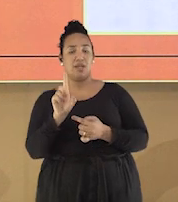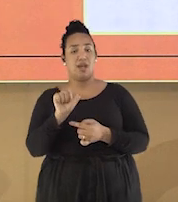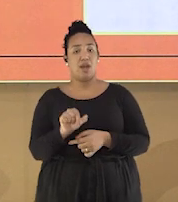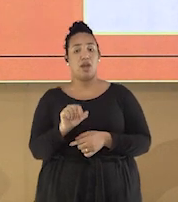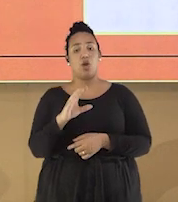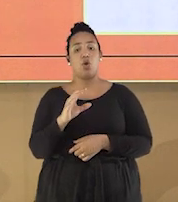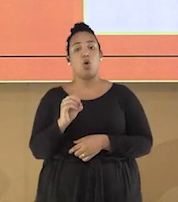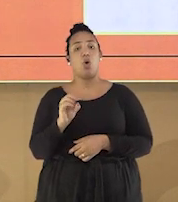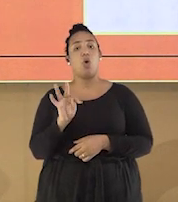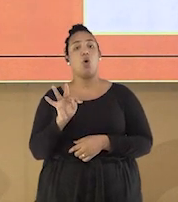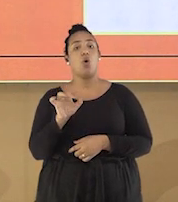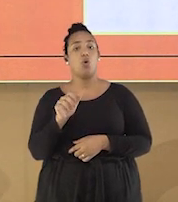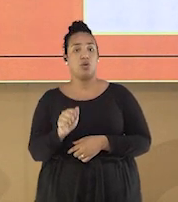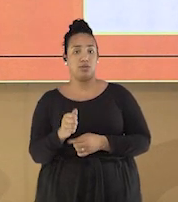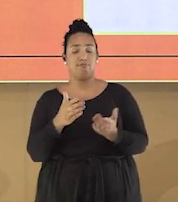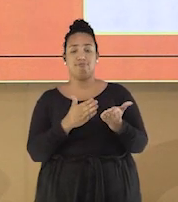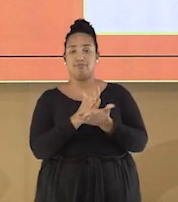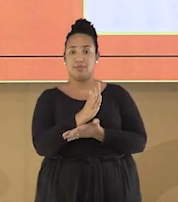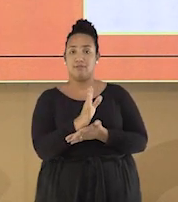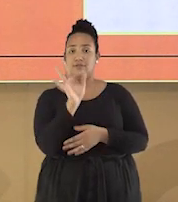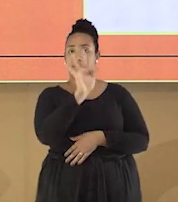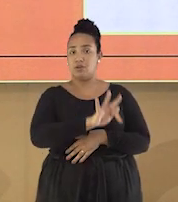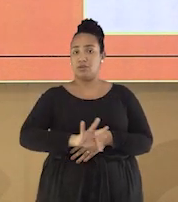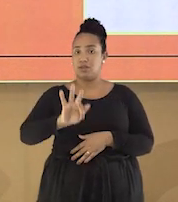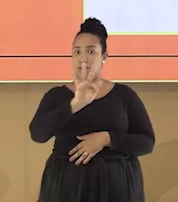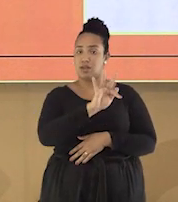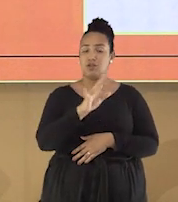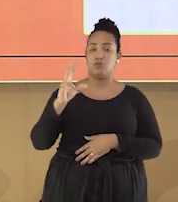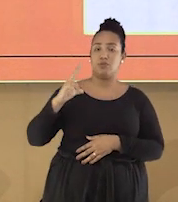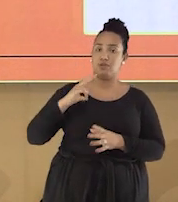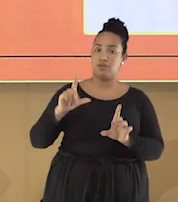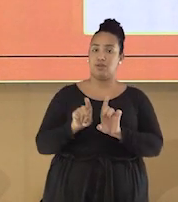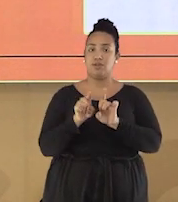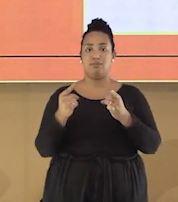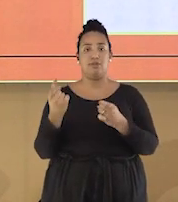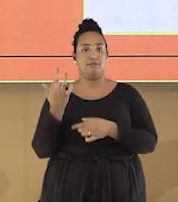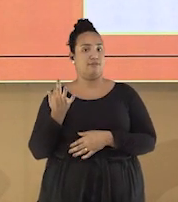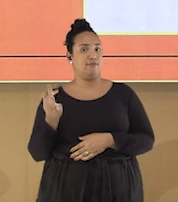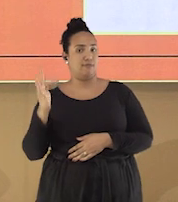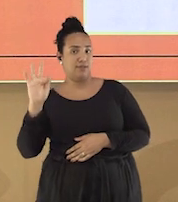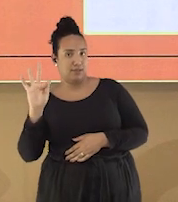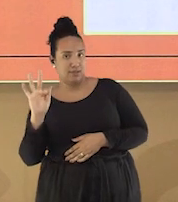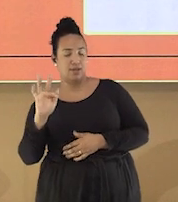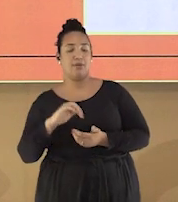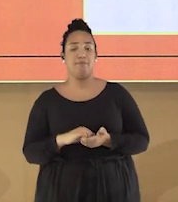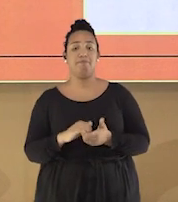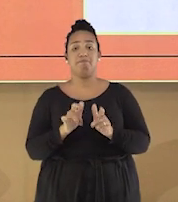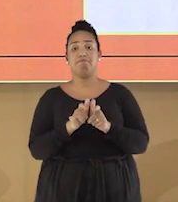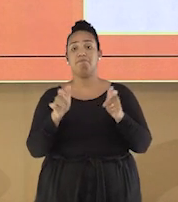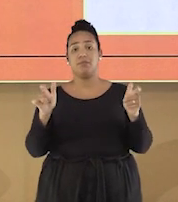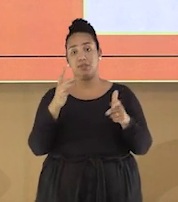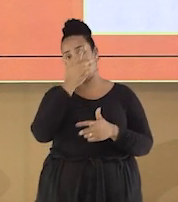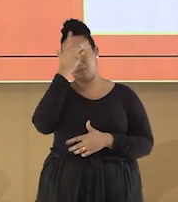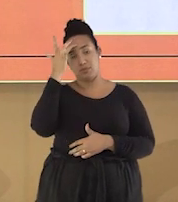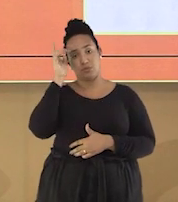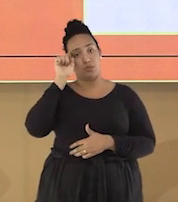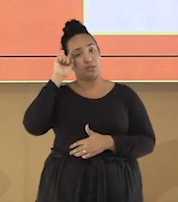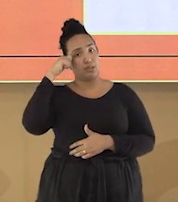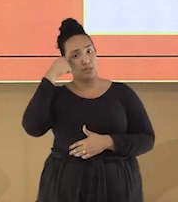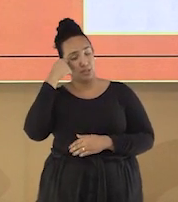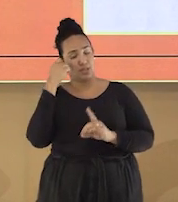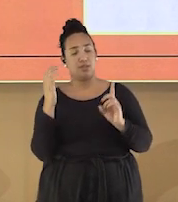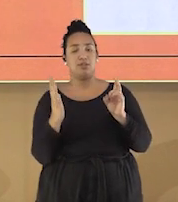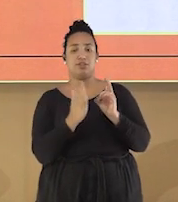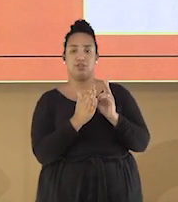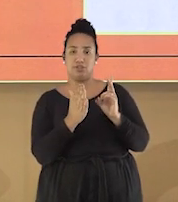privadas e federais de milhões de estudantes vindos da escola pública. Em sua maioria, negros, pardos e indígenas,